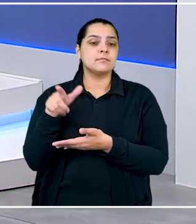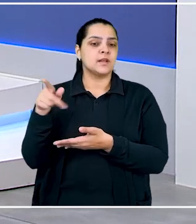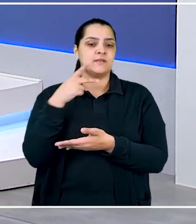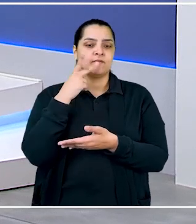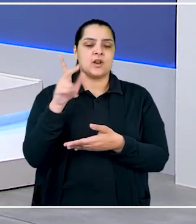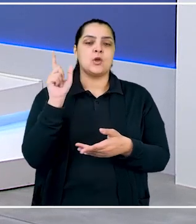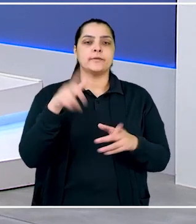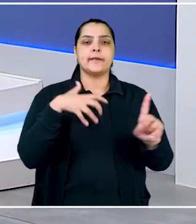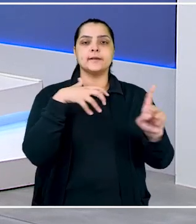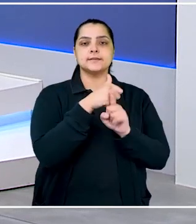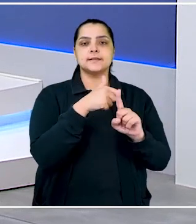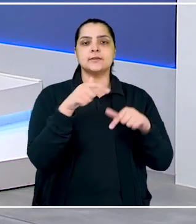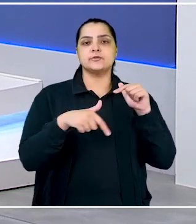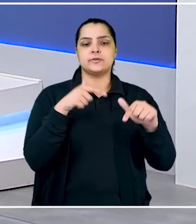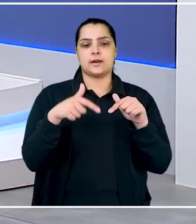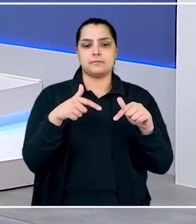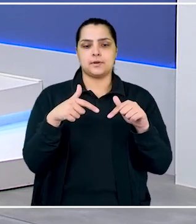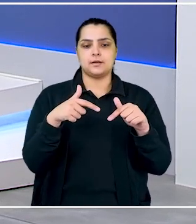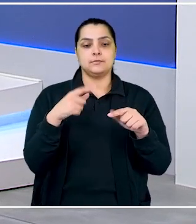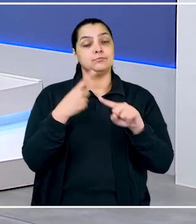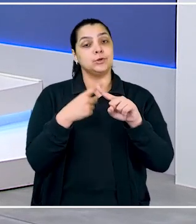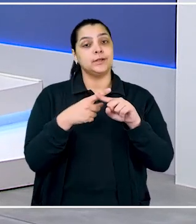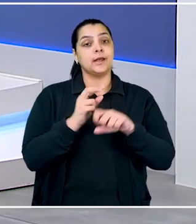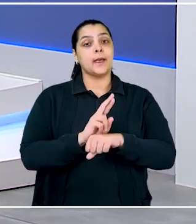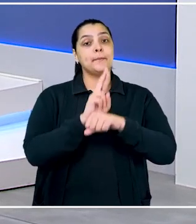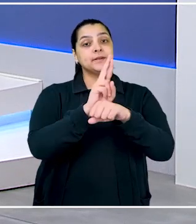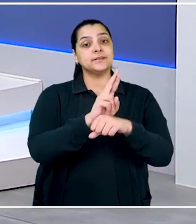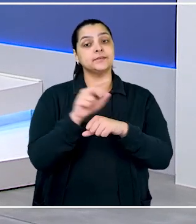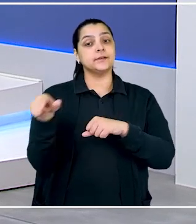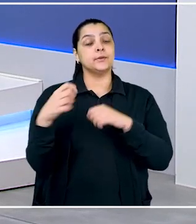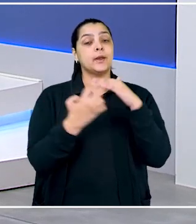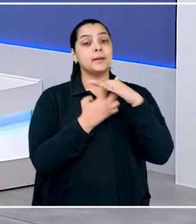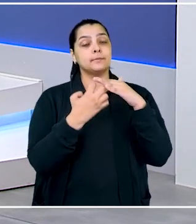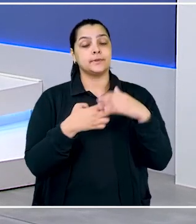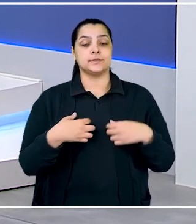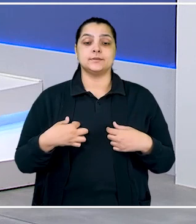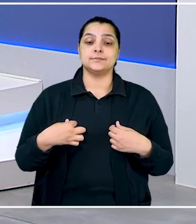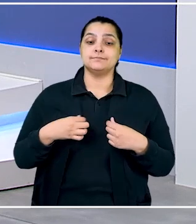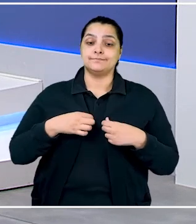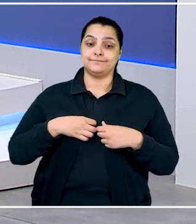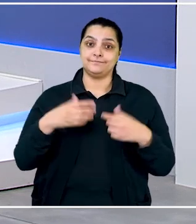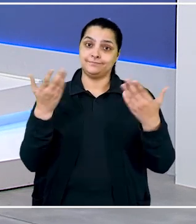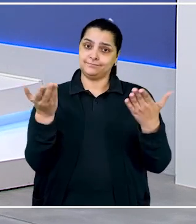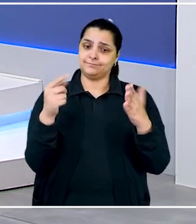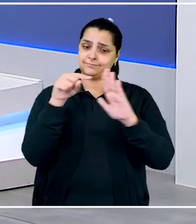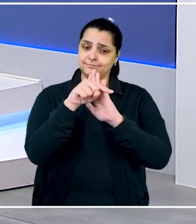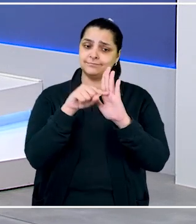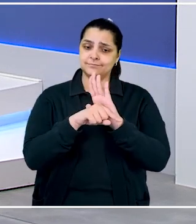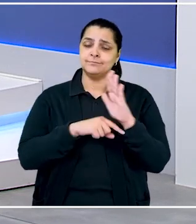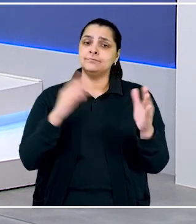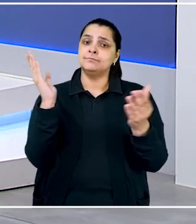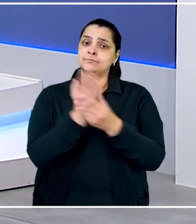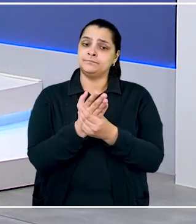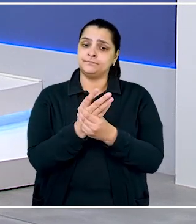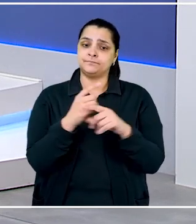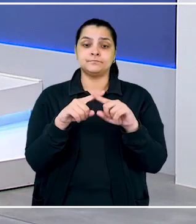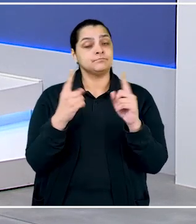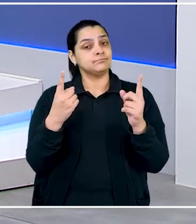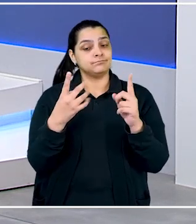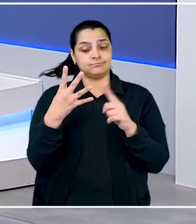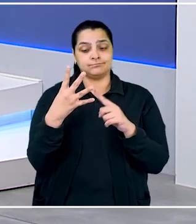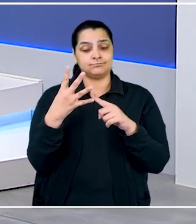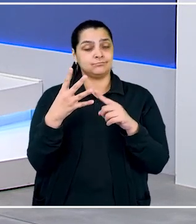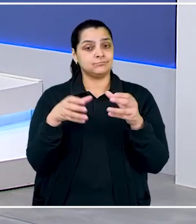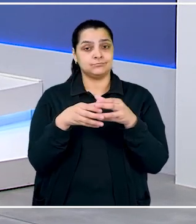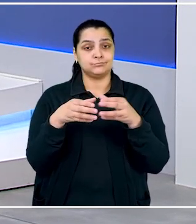na Justiça que tinha sofrido um acidente de trabalho, já que estava representando a empregadora na partida. Pois é, Luana, ao analisar o processo, no entanto,